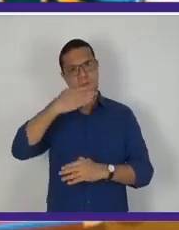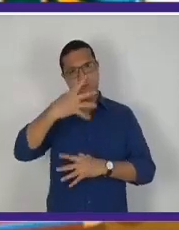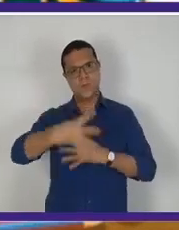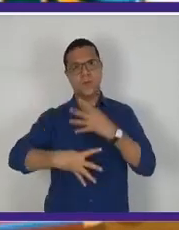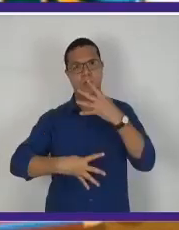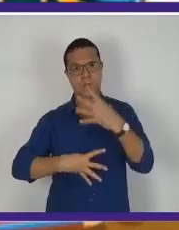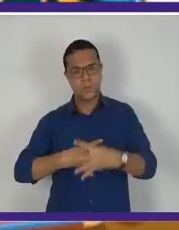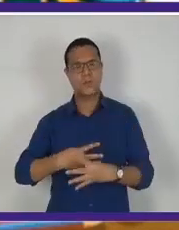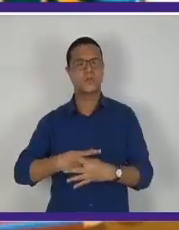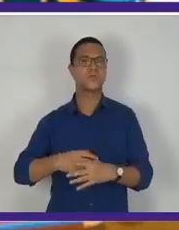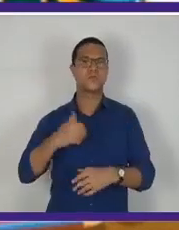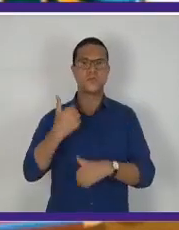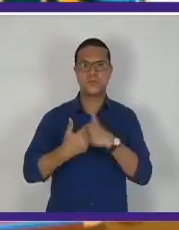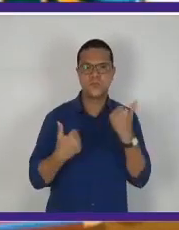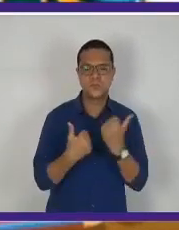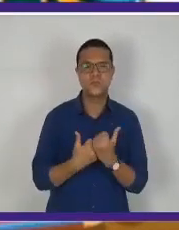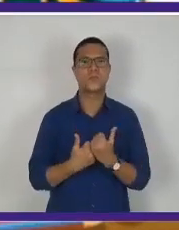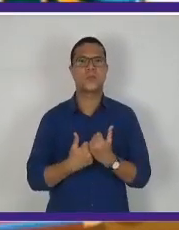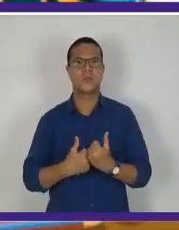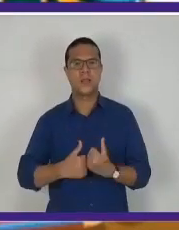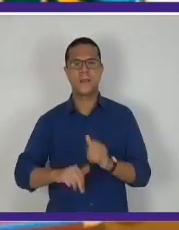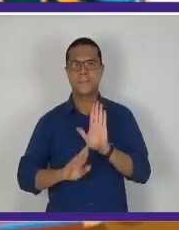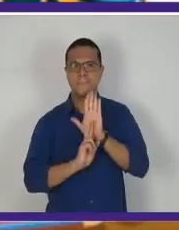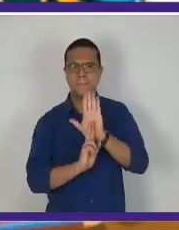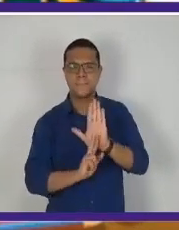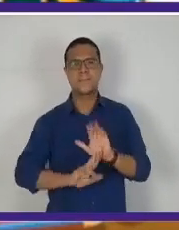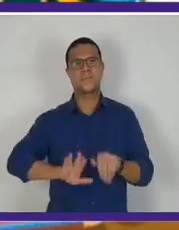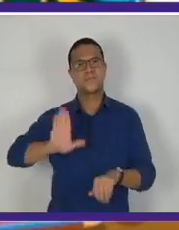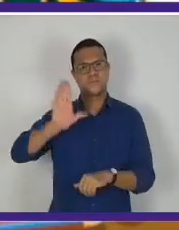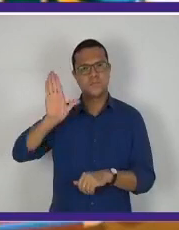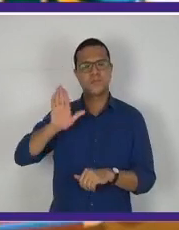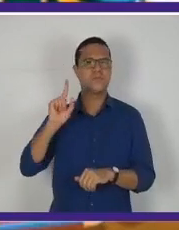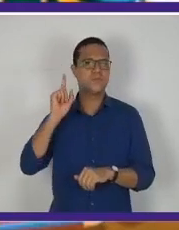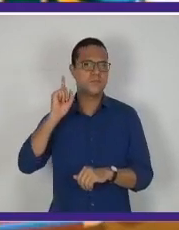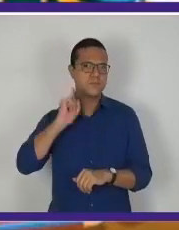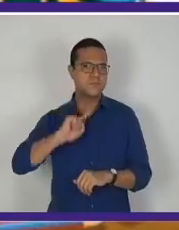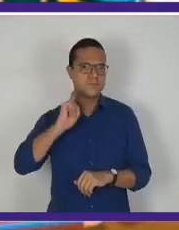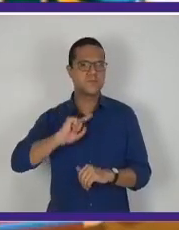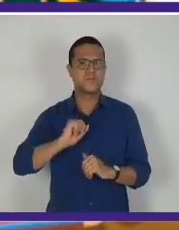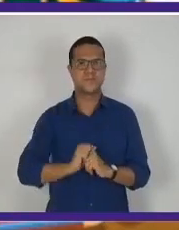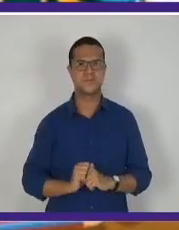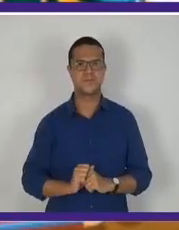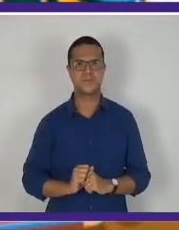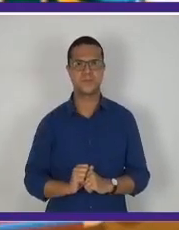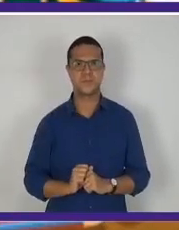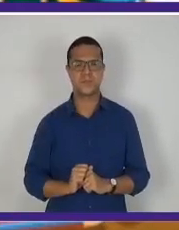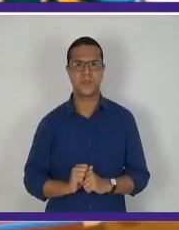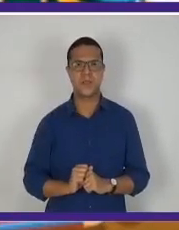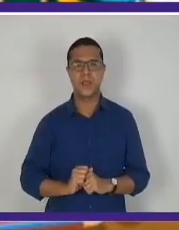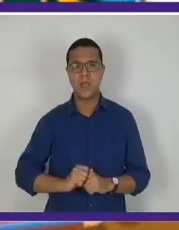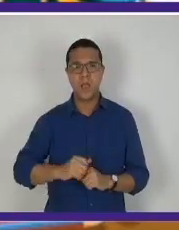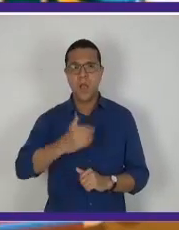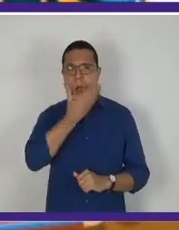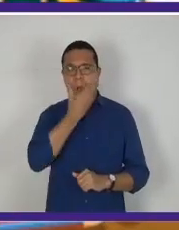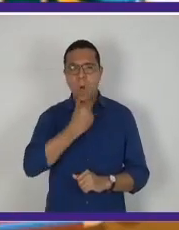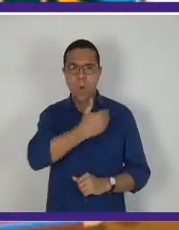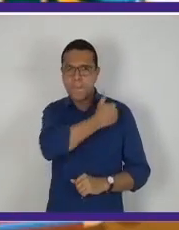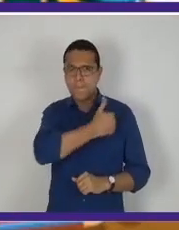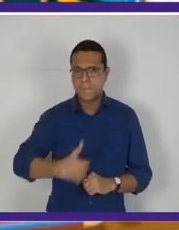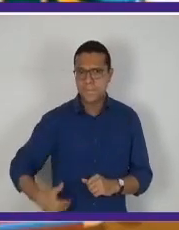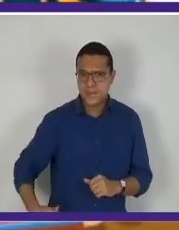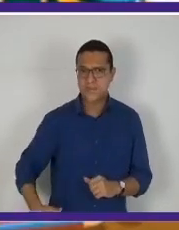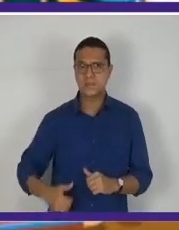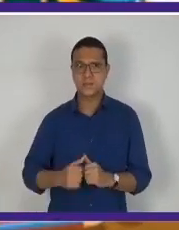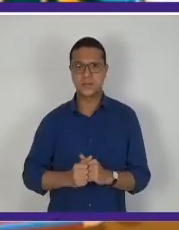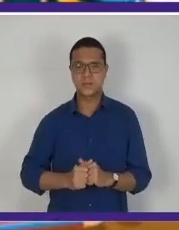era a vez de subir ao poder um representante da oligarquia mineira. O Washington Luiz, que era o atual presidente